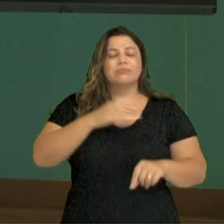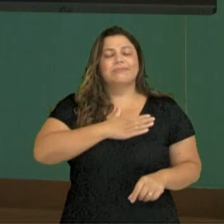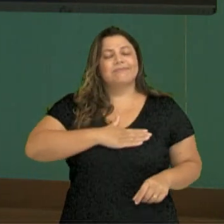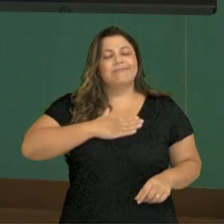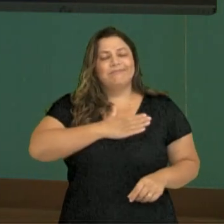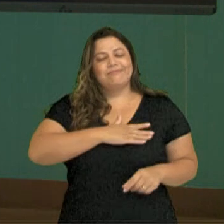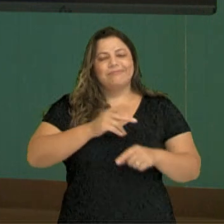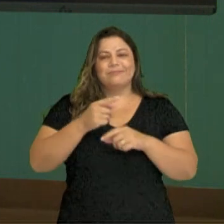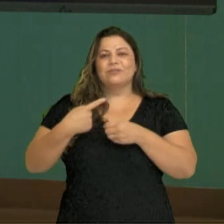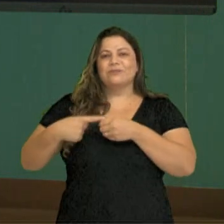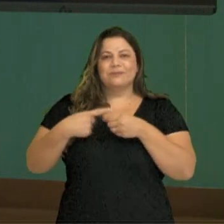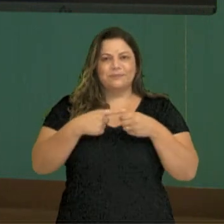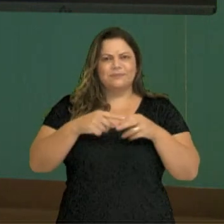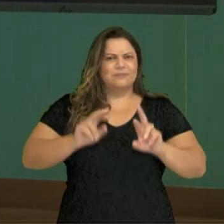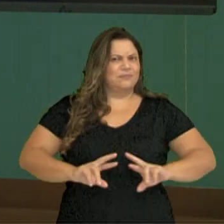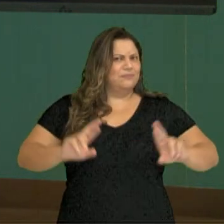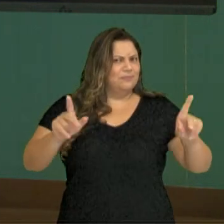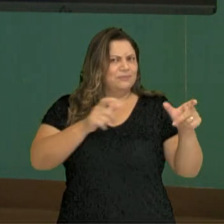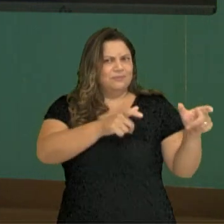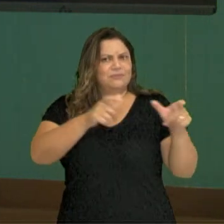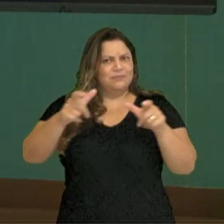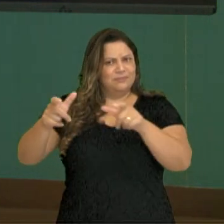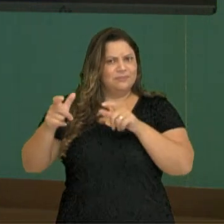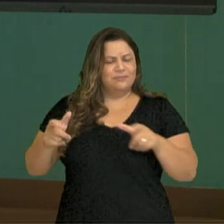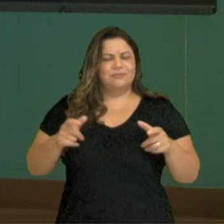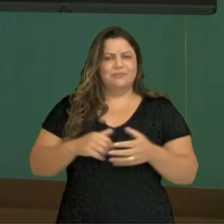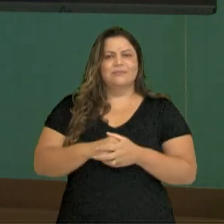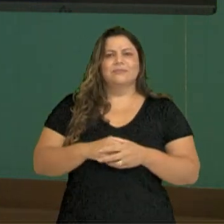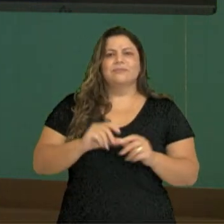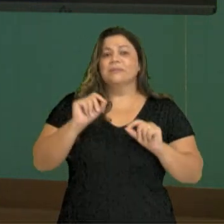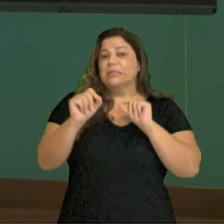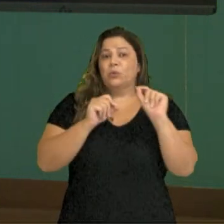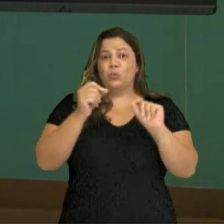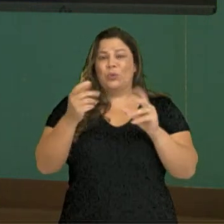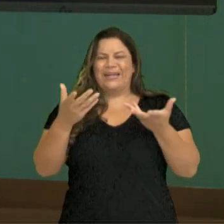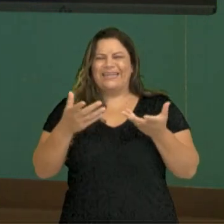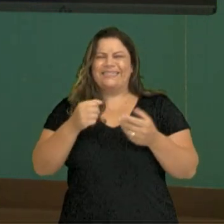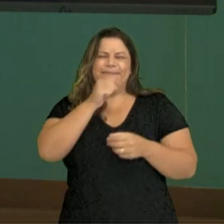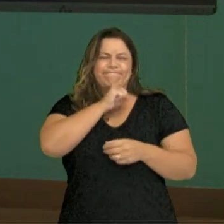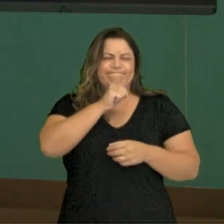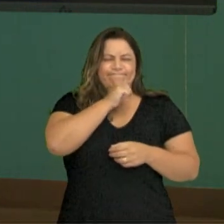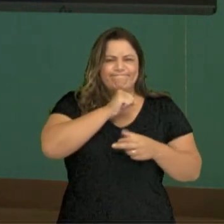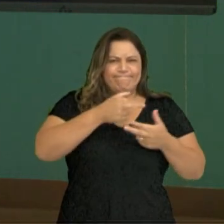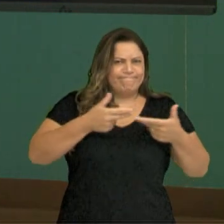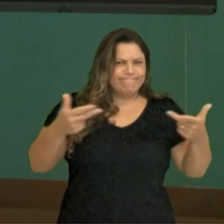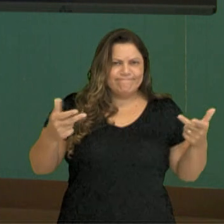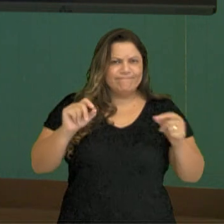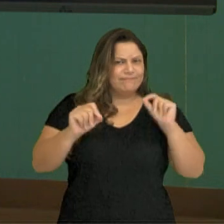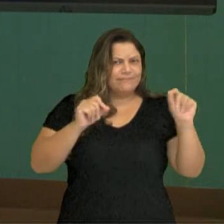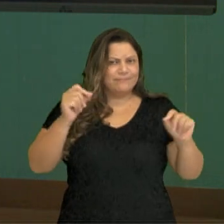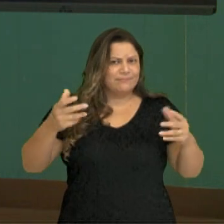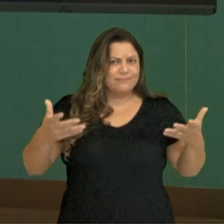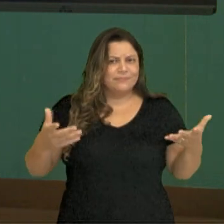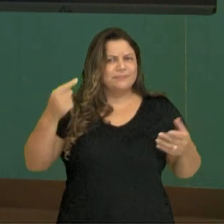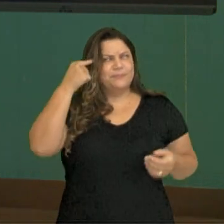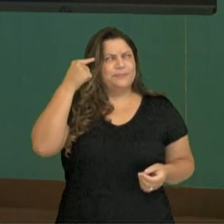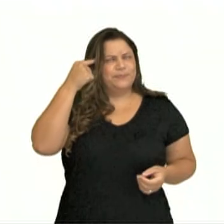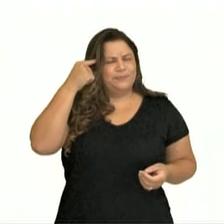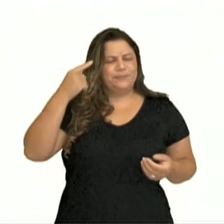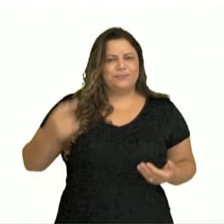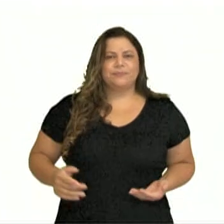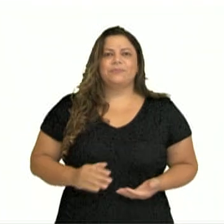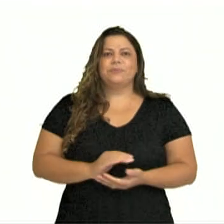cidade? Tem lugares diferentes? Tem lugares pitorescos, aqueles bem antigos? Thinking about. Pensa um pouquinho.